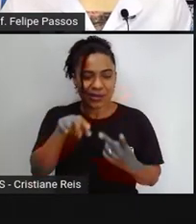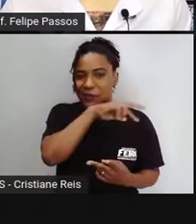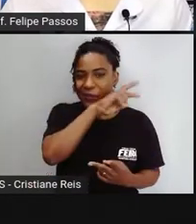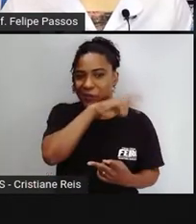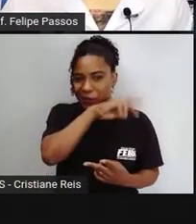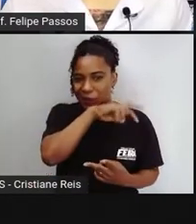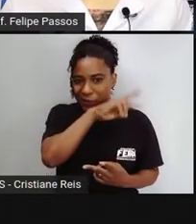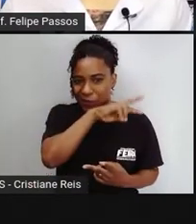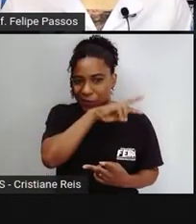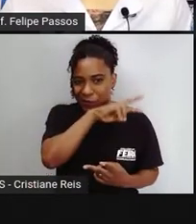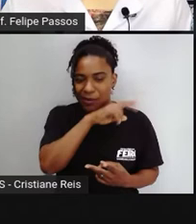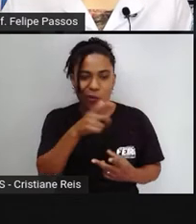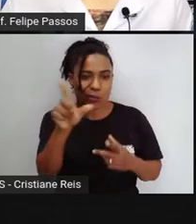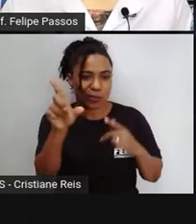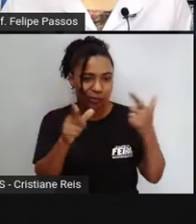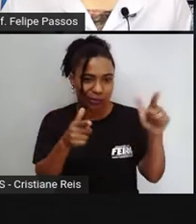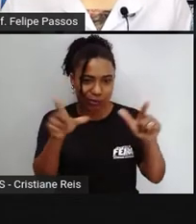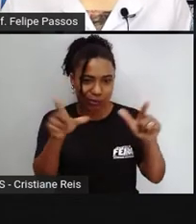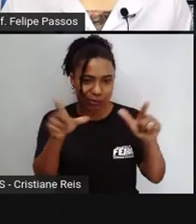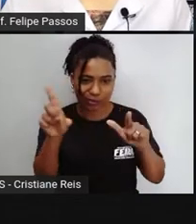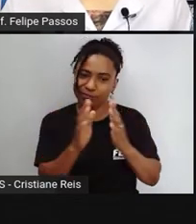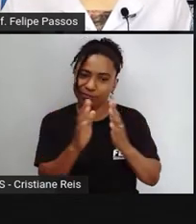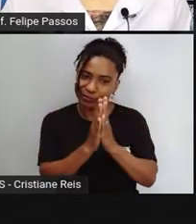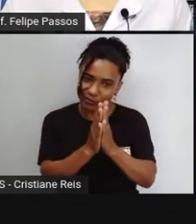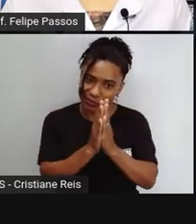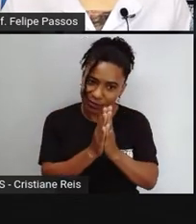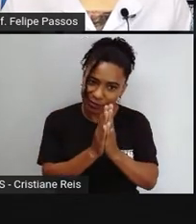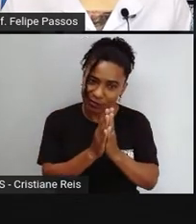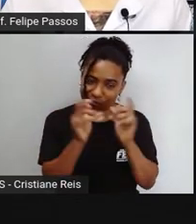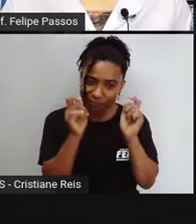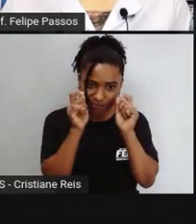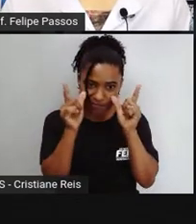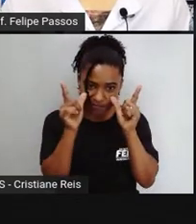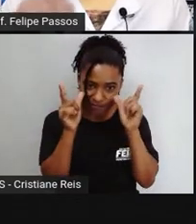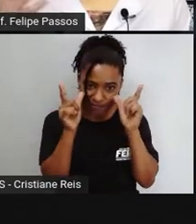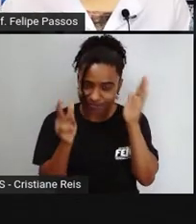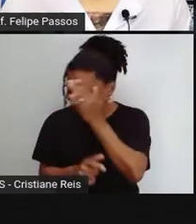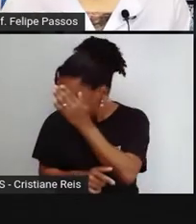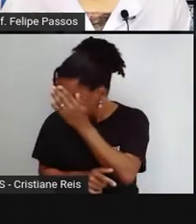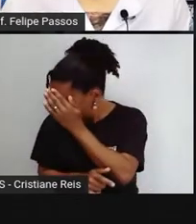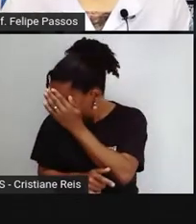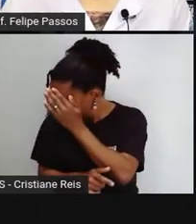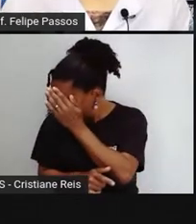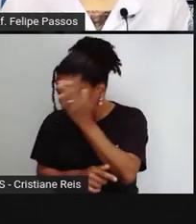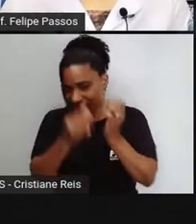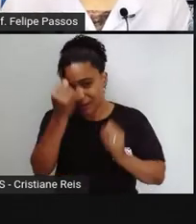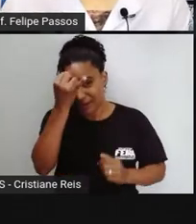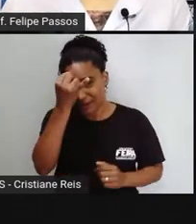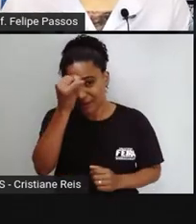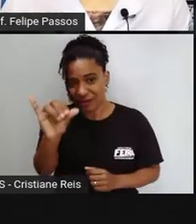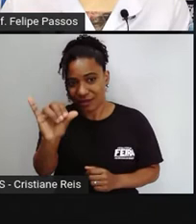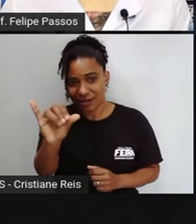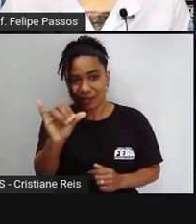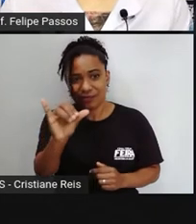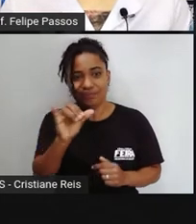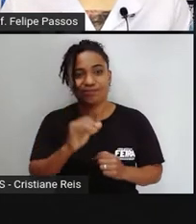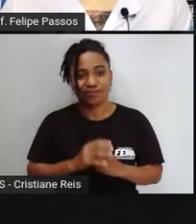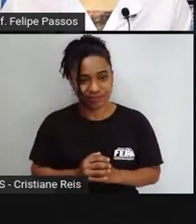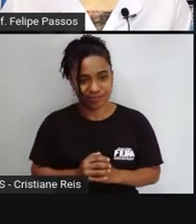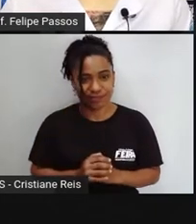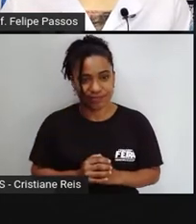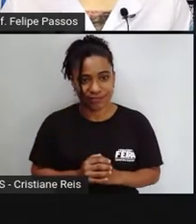peçonhentos, eu sugiro que você fique atento para desviar, ou então, se for o caso, né? Se você realmente